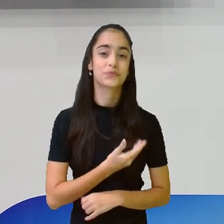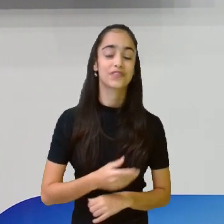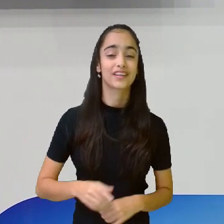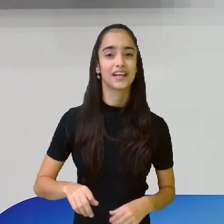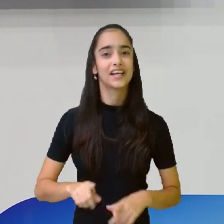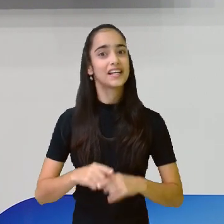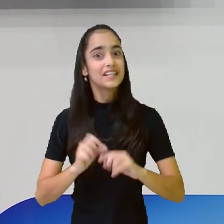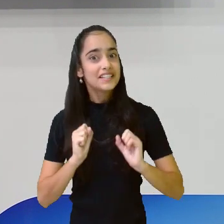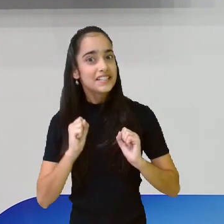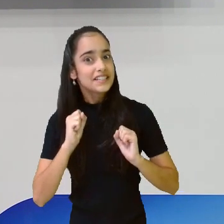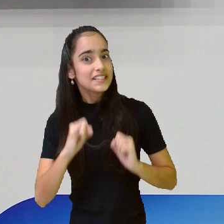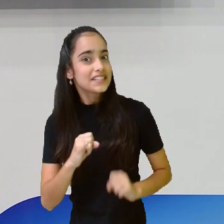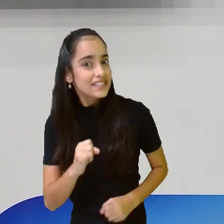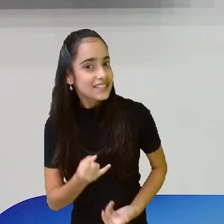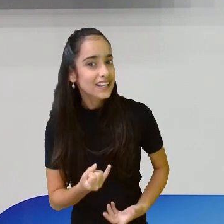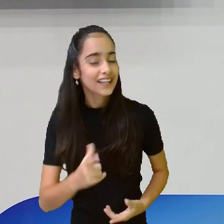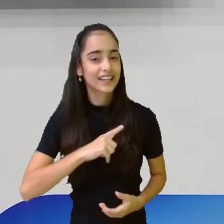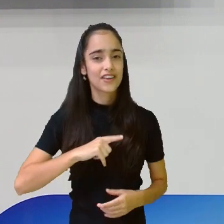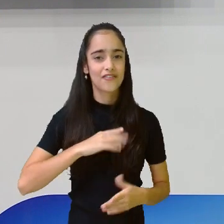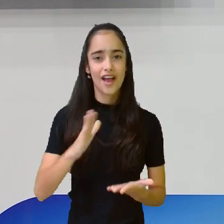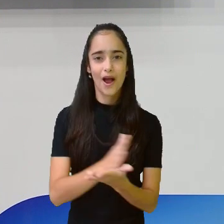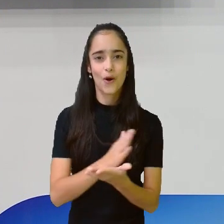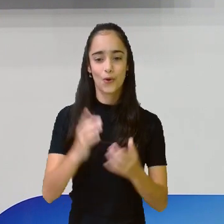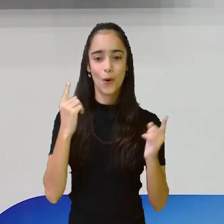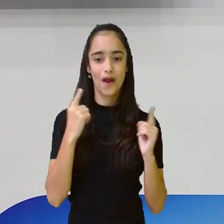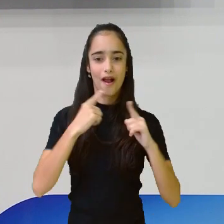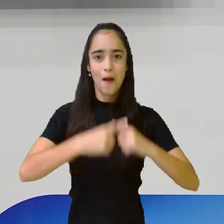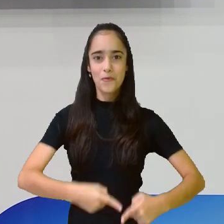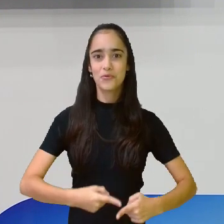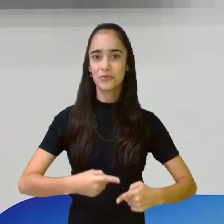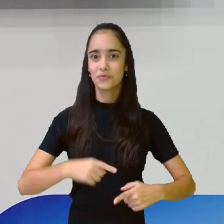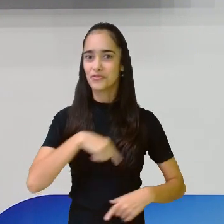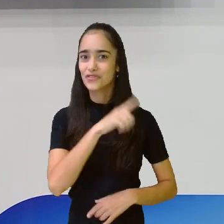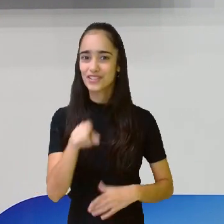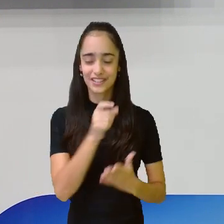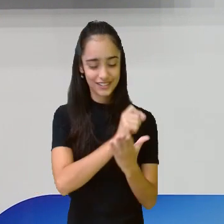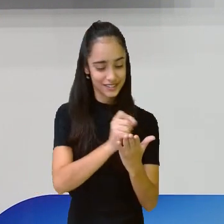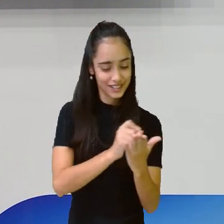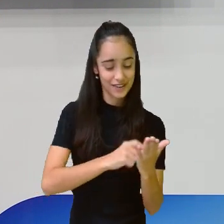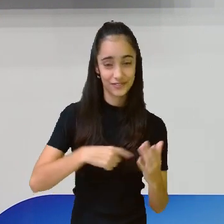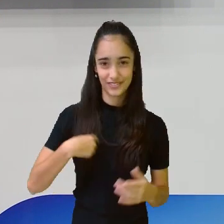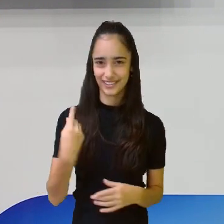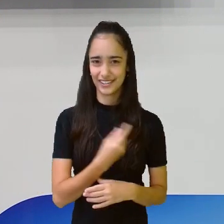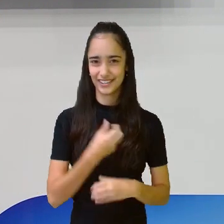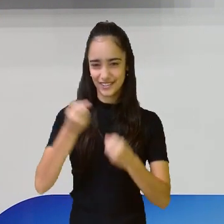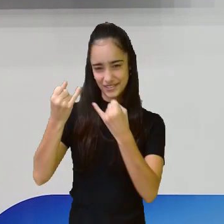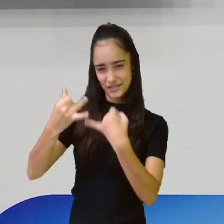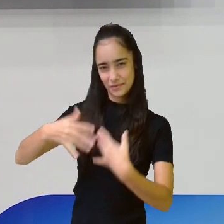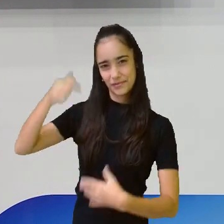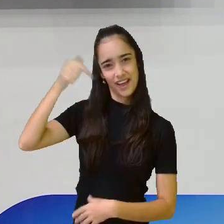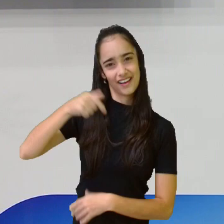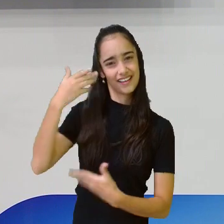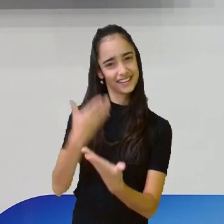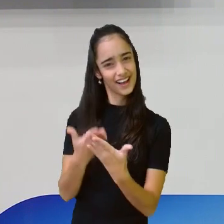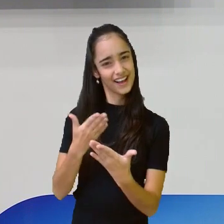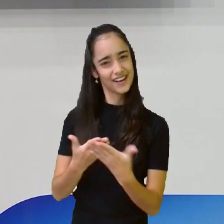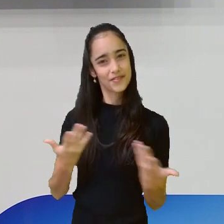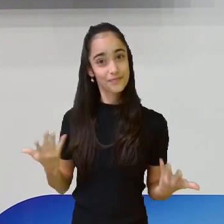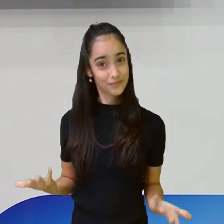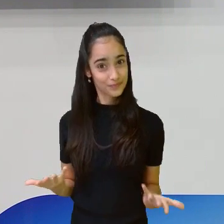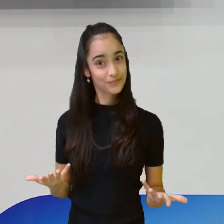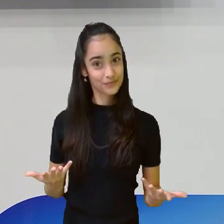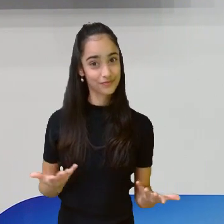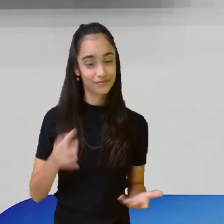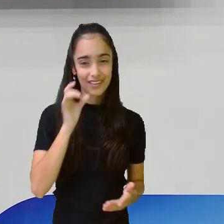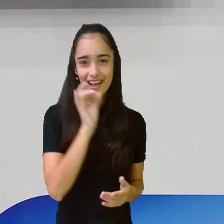um campeonato como a professora Márcia sugeriu. Vocês escrevem e a gente conta aqui na aula, cada conto aí, cada fábula